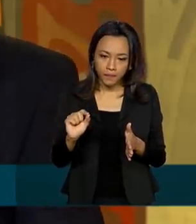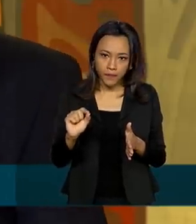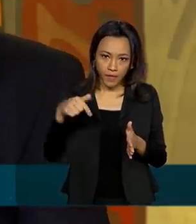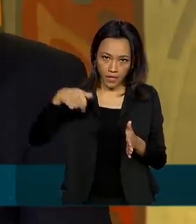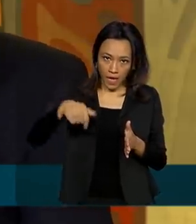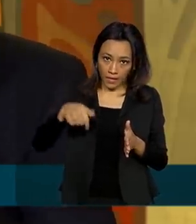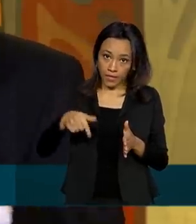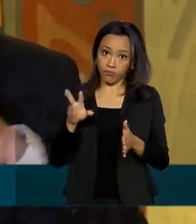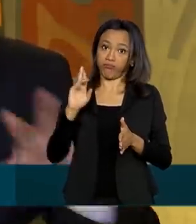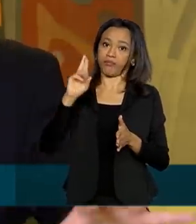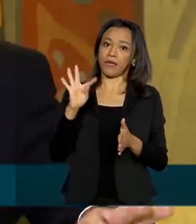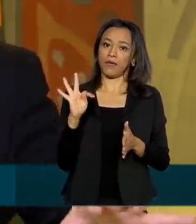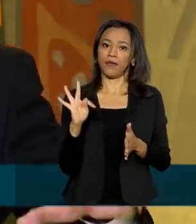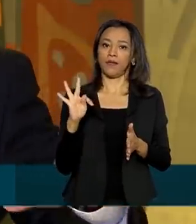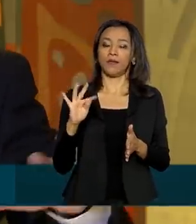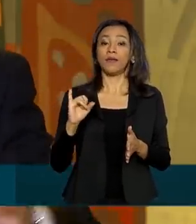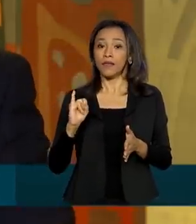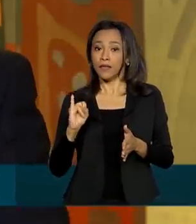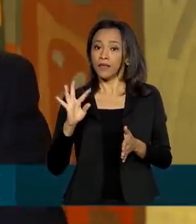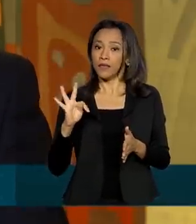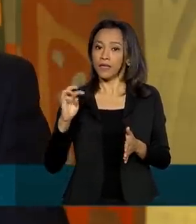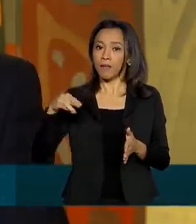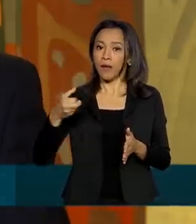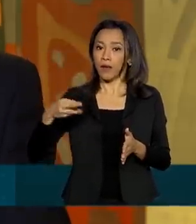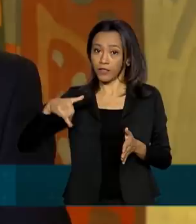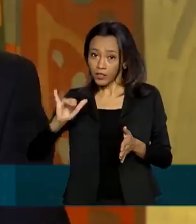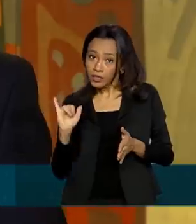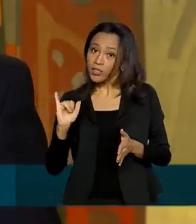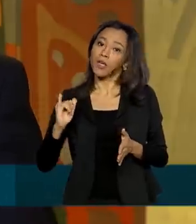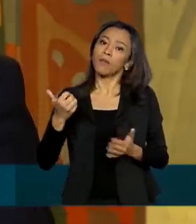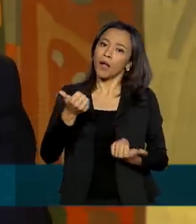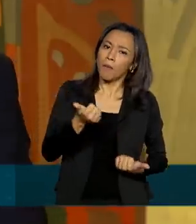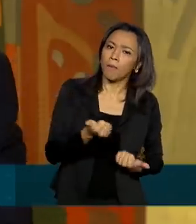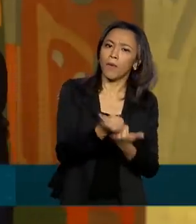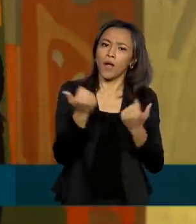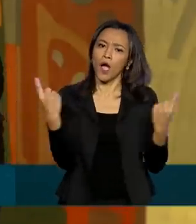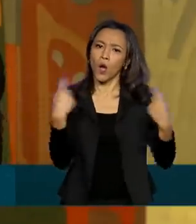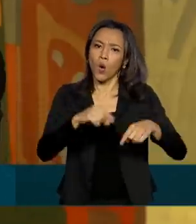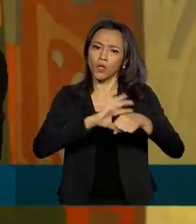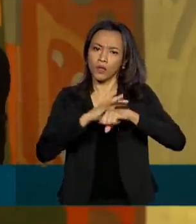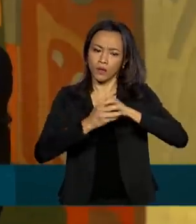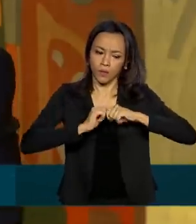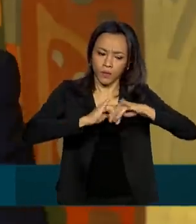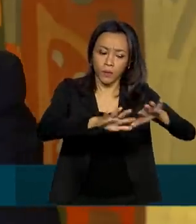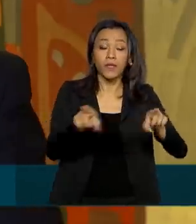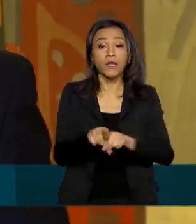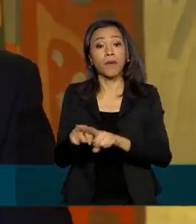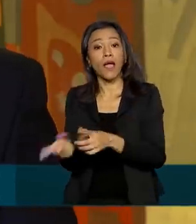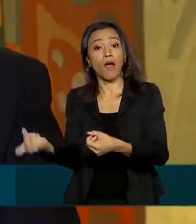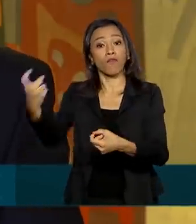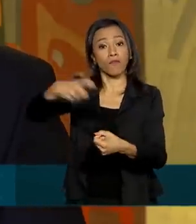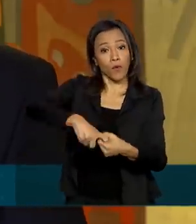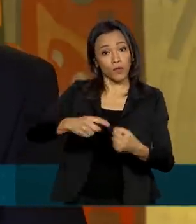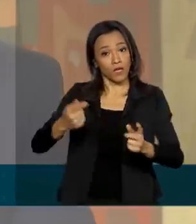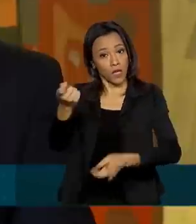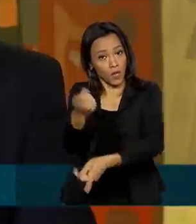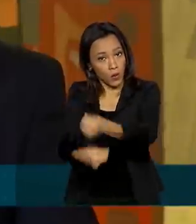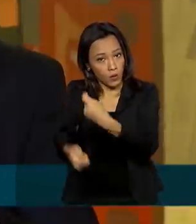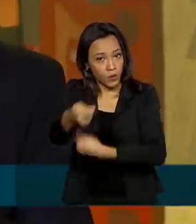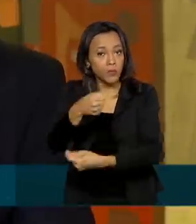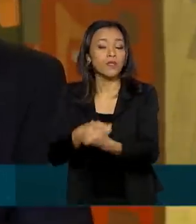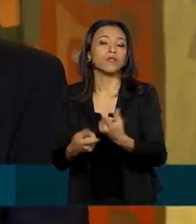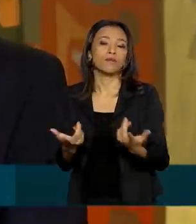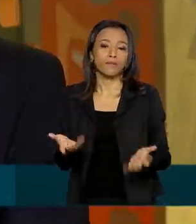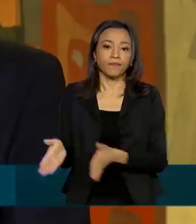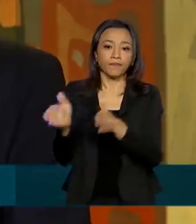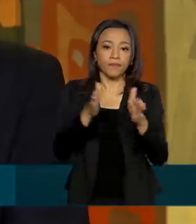pode ser fundamental tanto no combate ao Covid quanto na retomada econômica. Nós já temos que pensar nesse horizonte aí da retomada. Nós